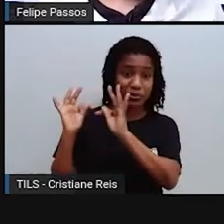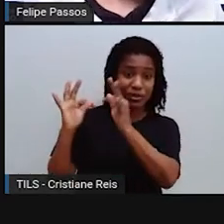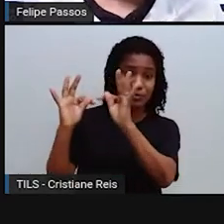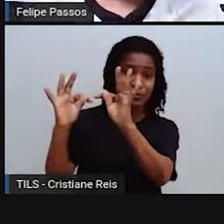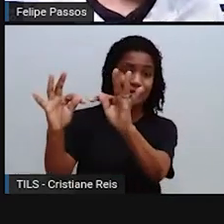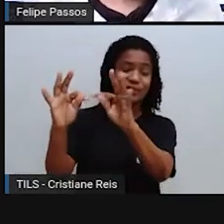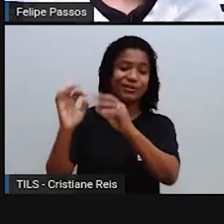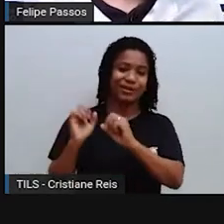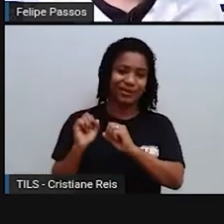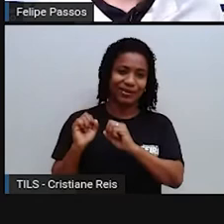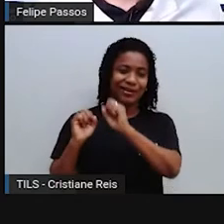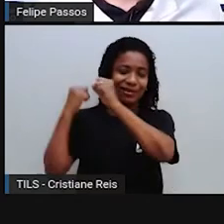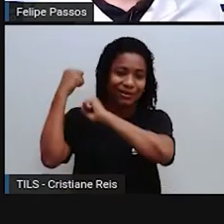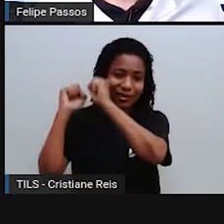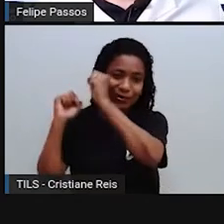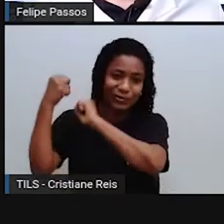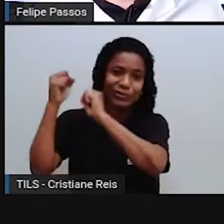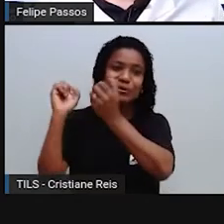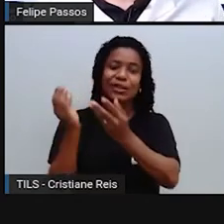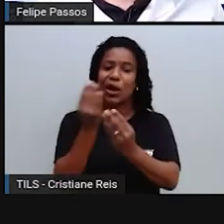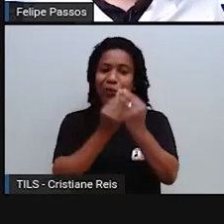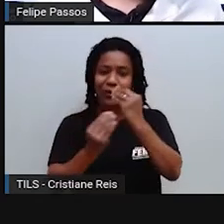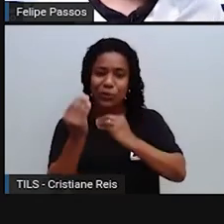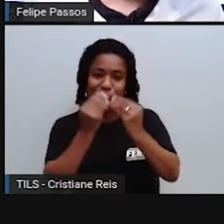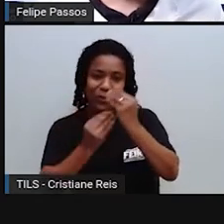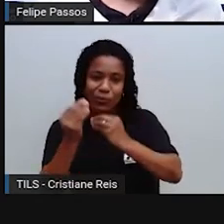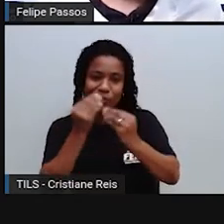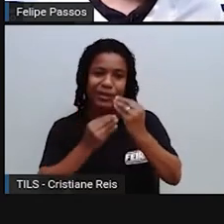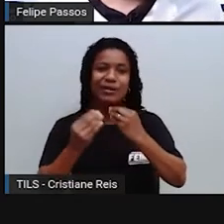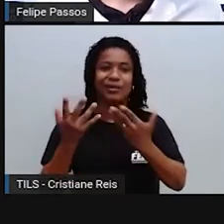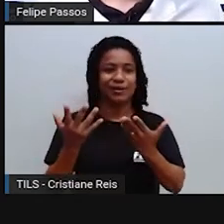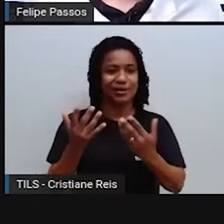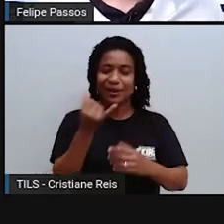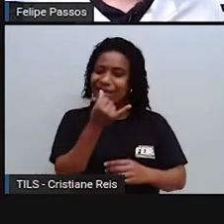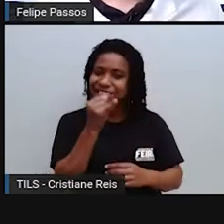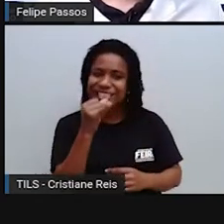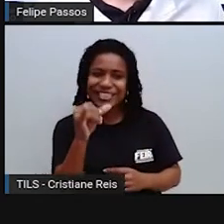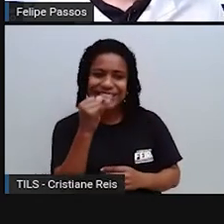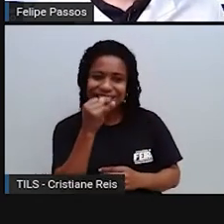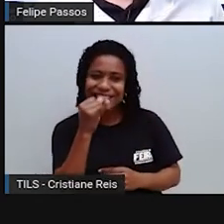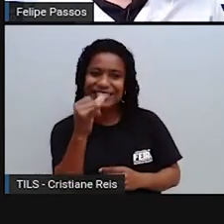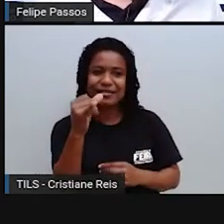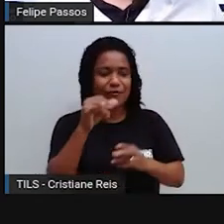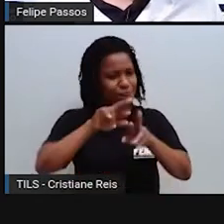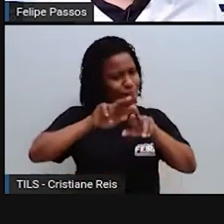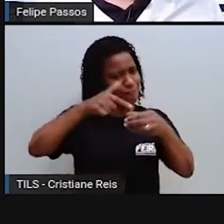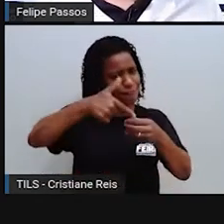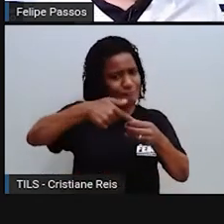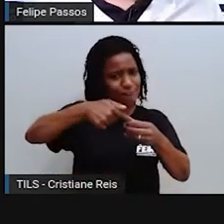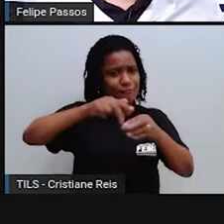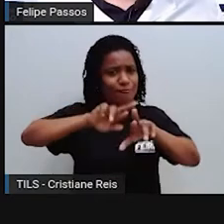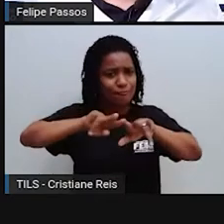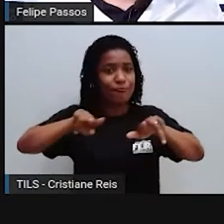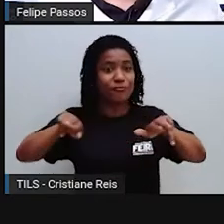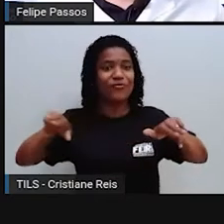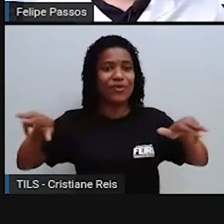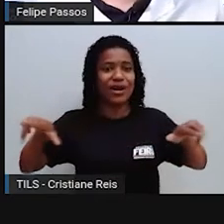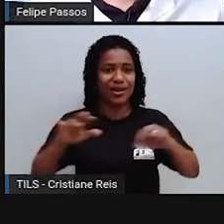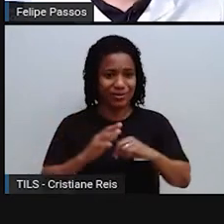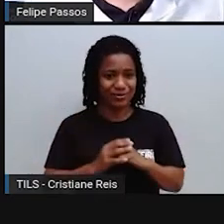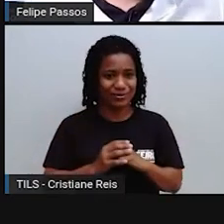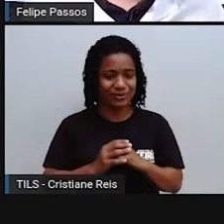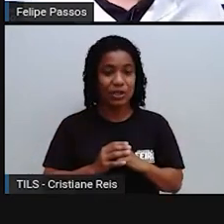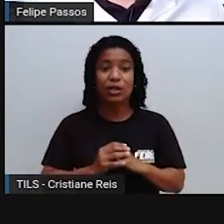alimento que a gente consome, na produção de energia. Então, assim, tudo o que o ser humano faz, até